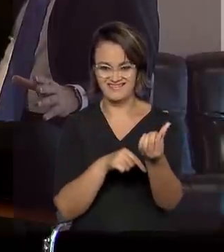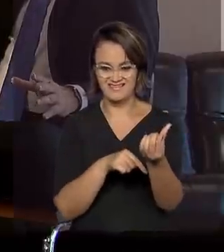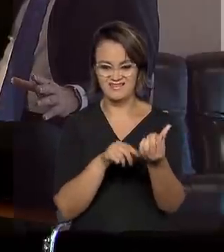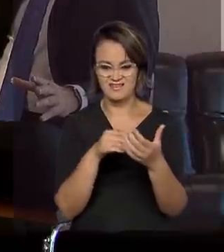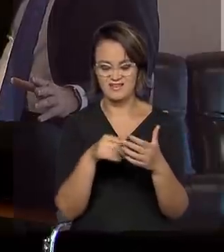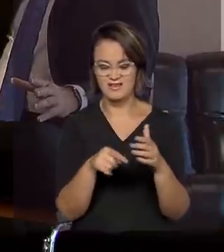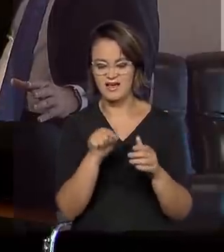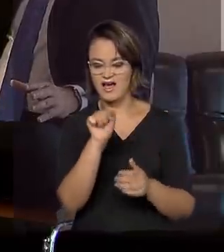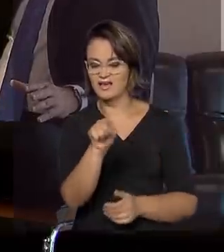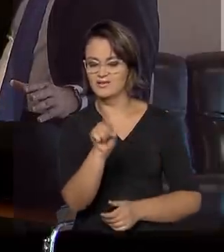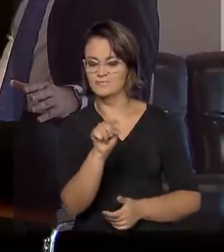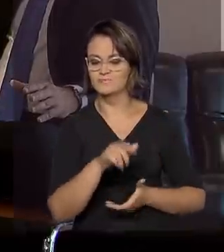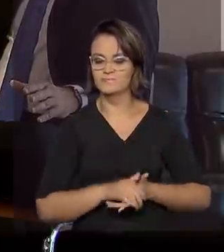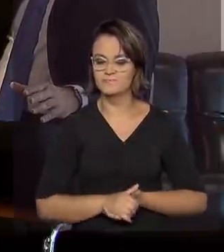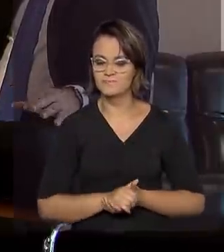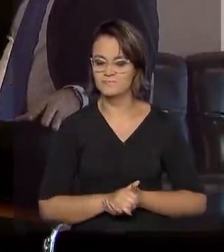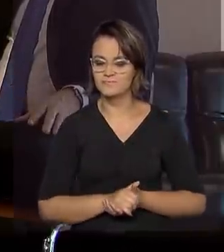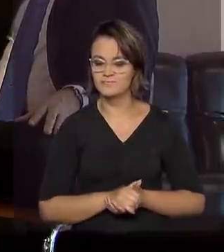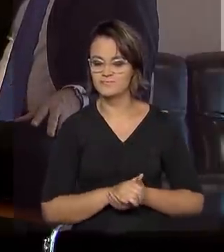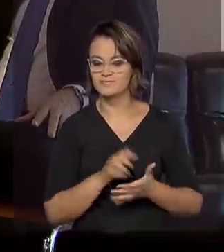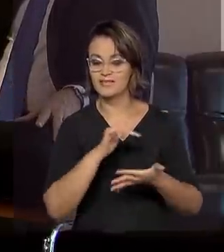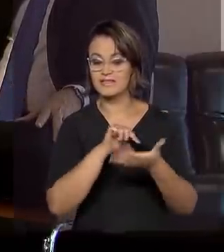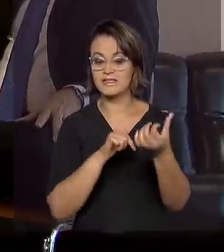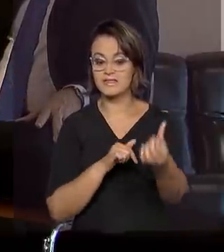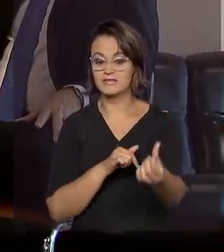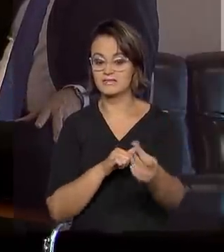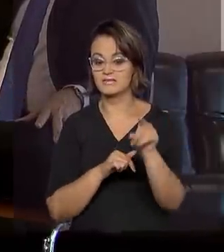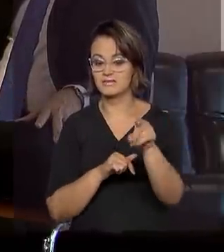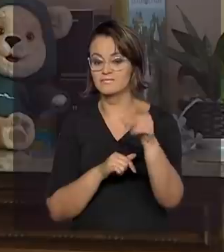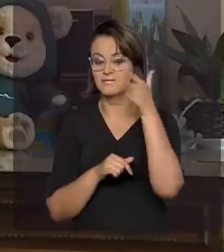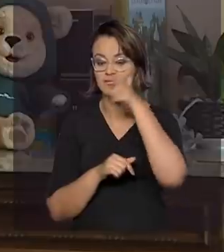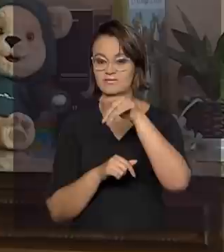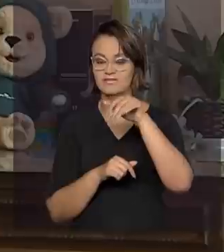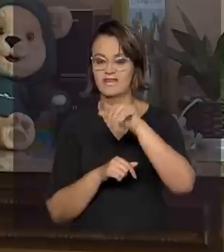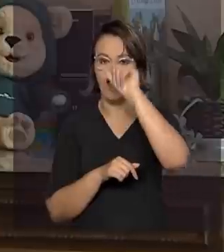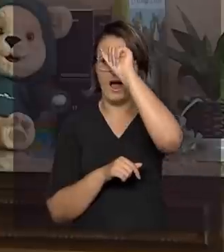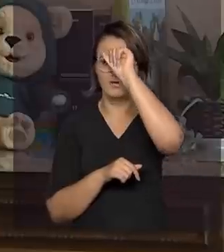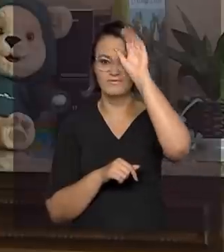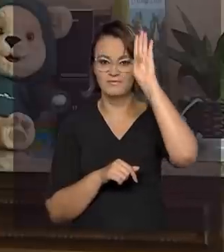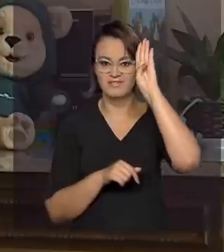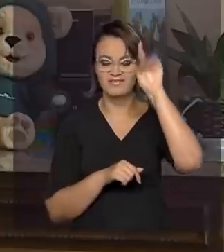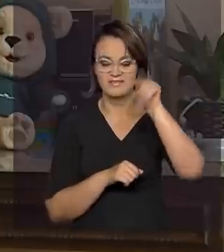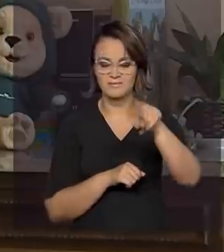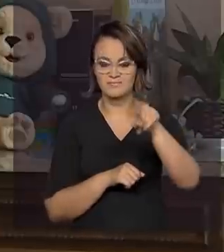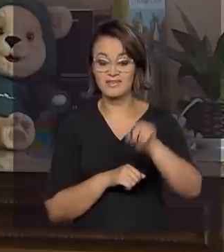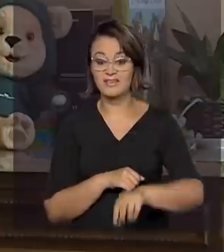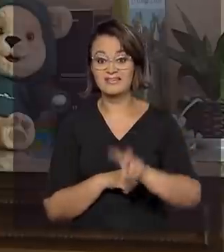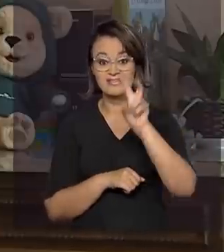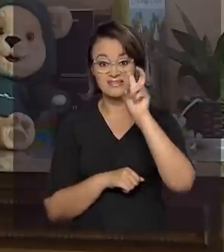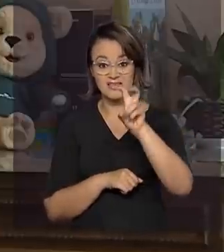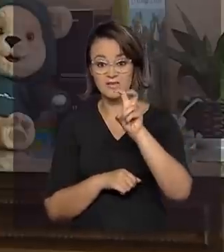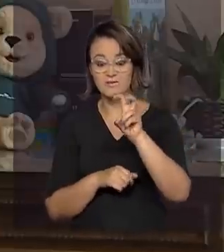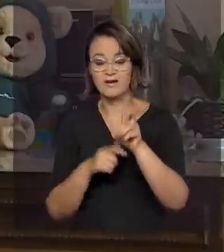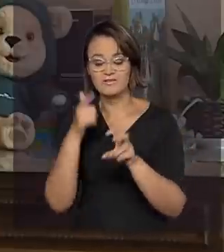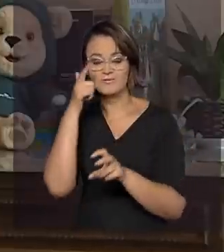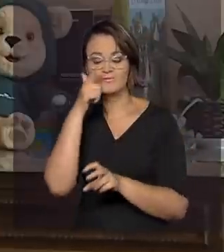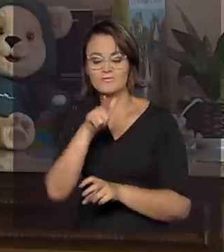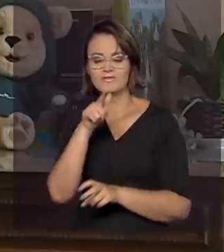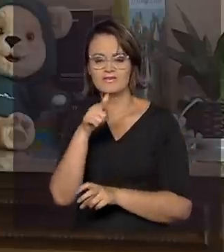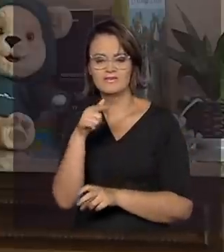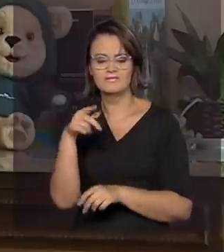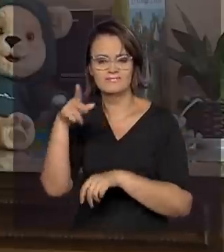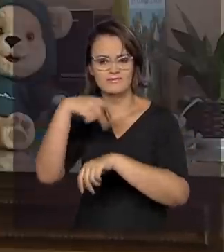componentes. Estão aqui, os seis componentes essenciais para a alfabetização, cinco deles extraídos do National Reading Panel.